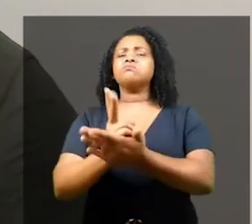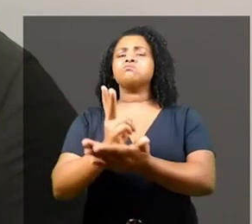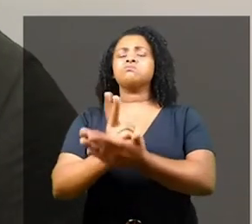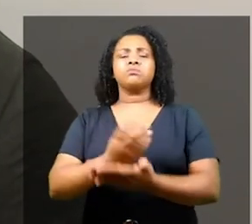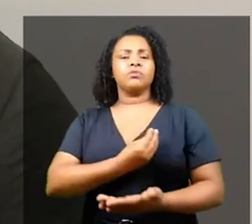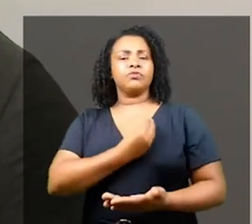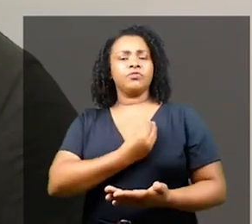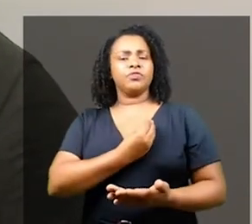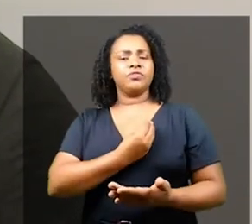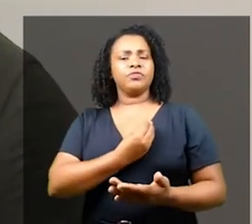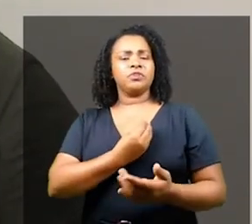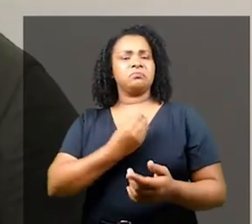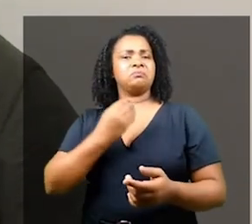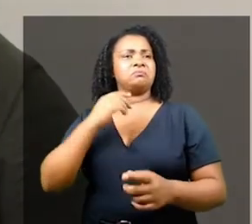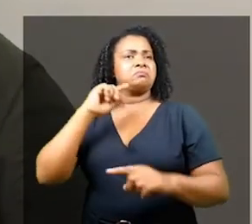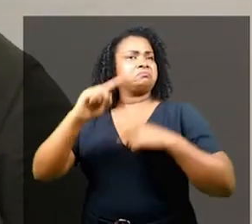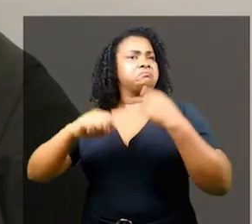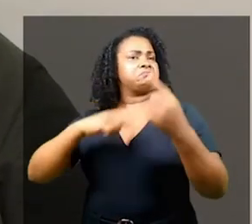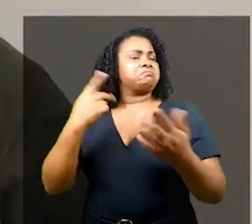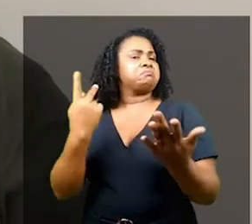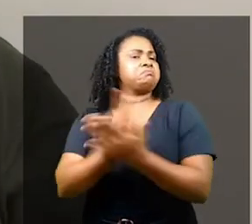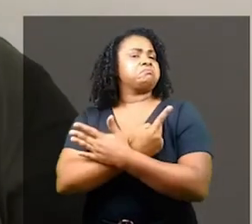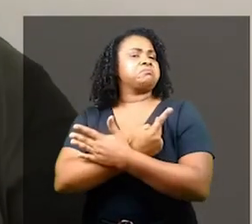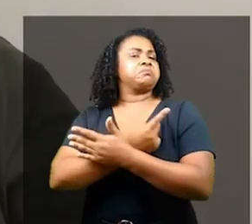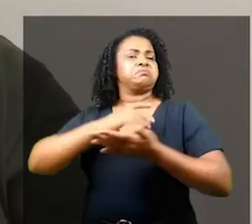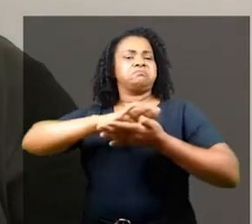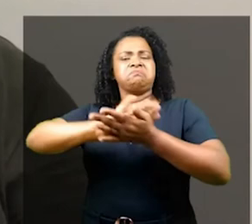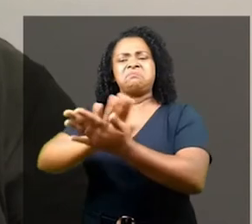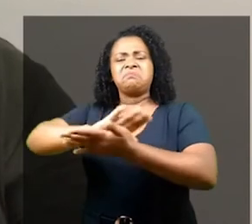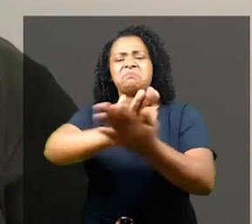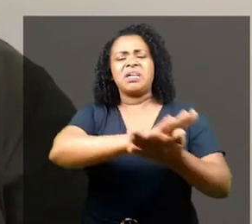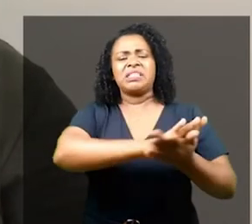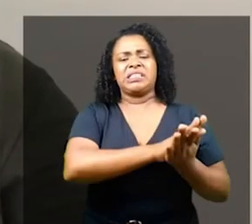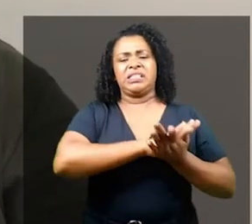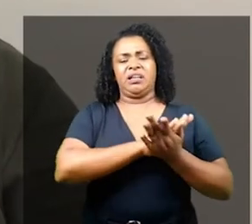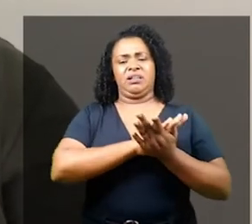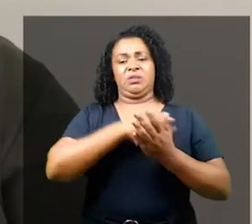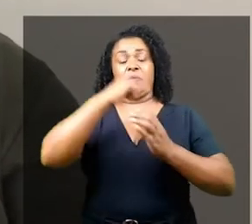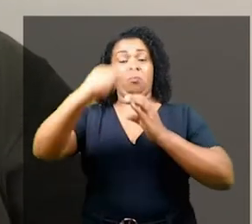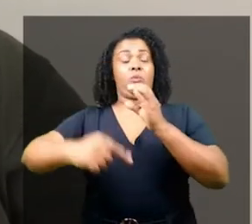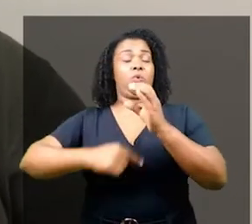continuamos vivas depois do maior massacre da história da humanidade. O